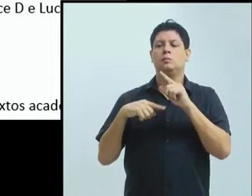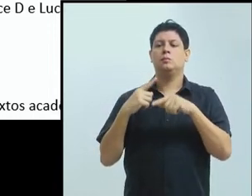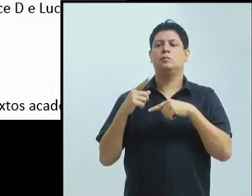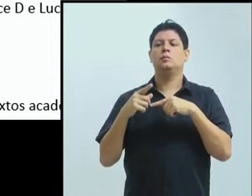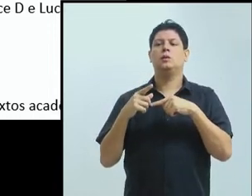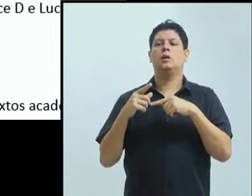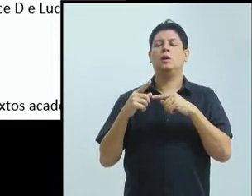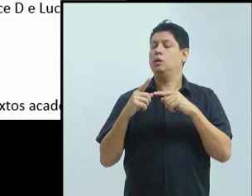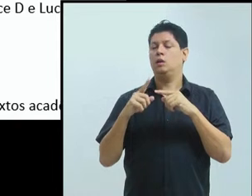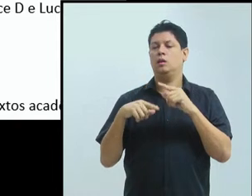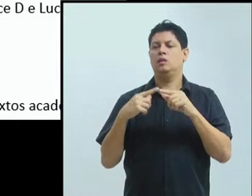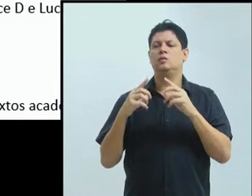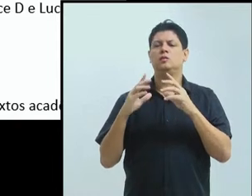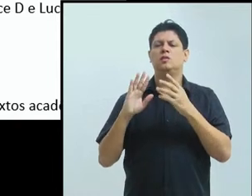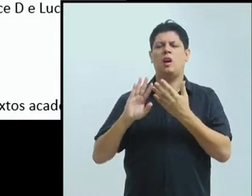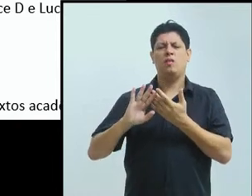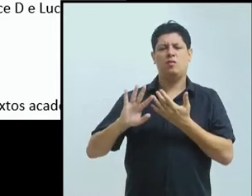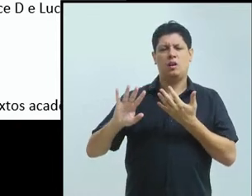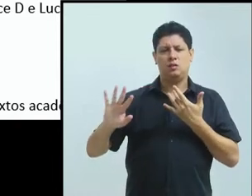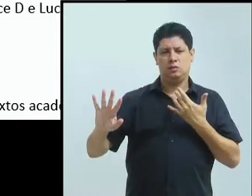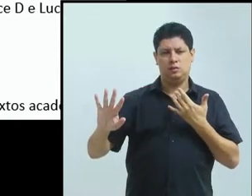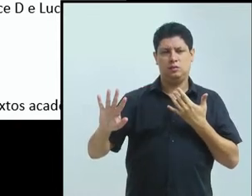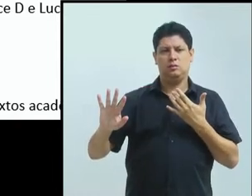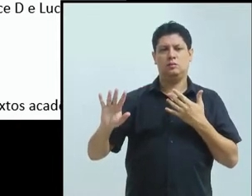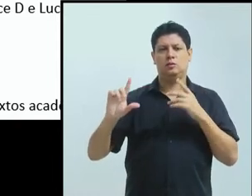ela ainda é membro do grupo de pesquisa, eu disse.